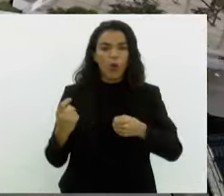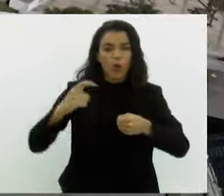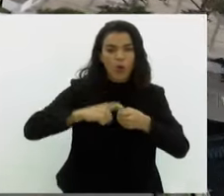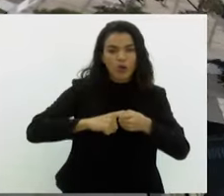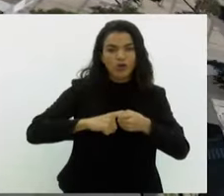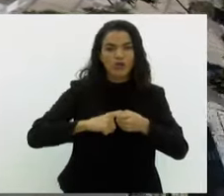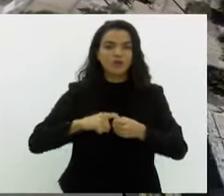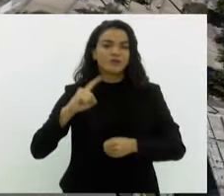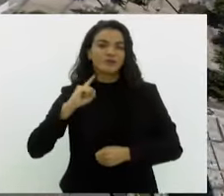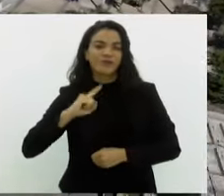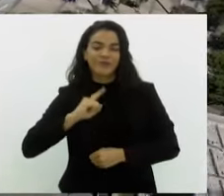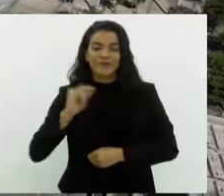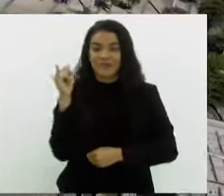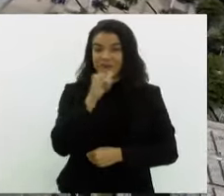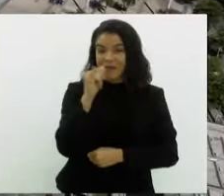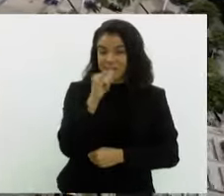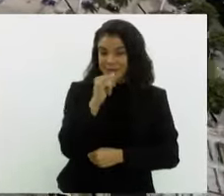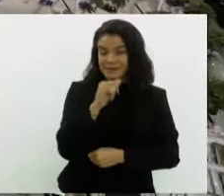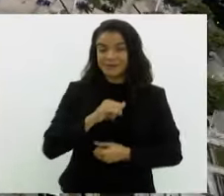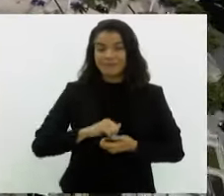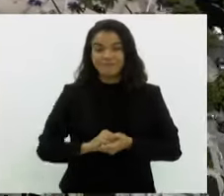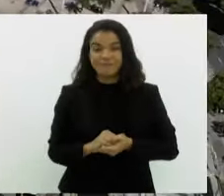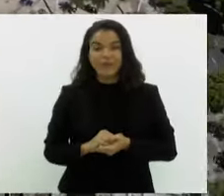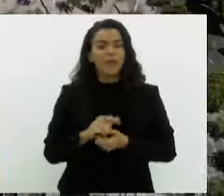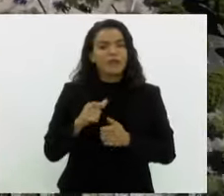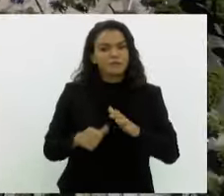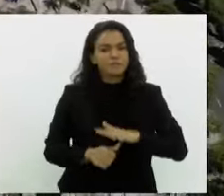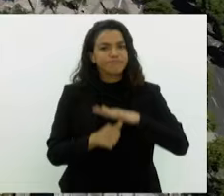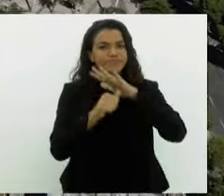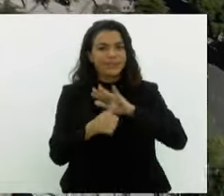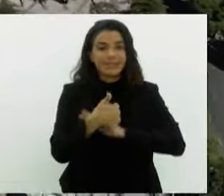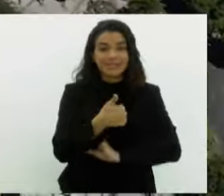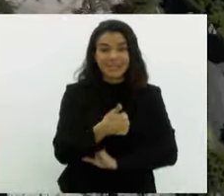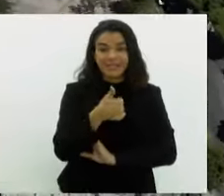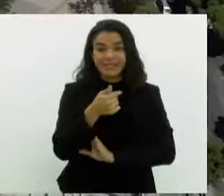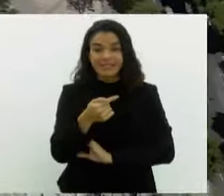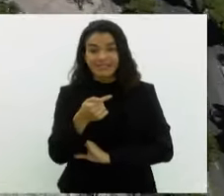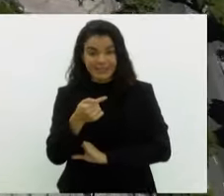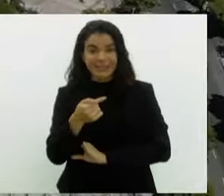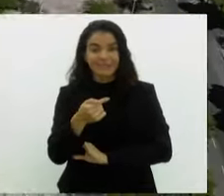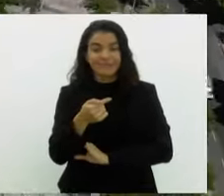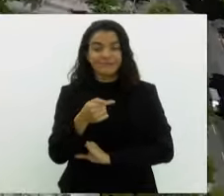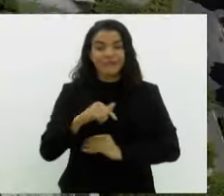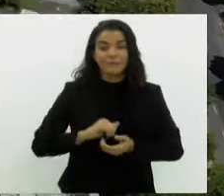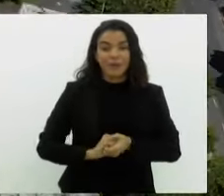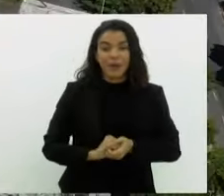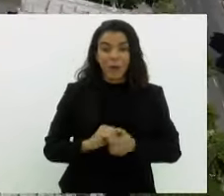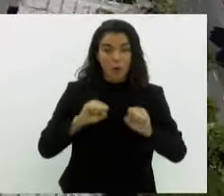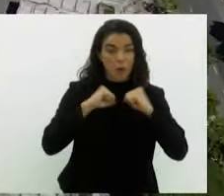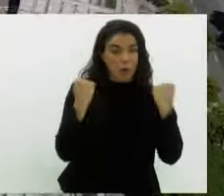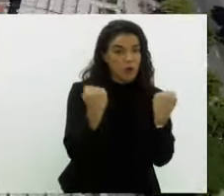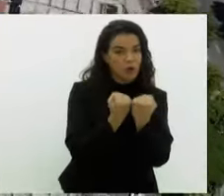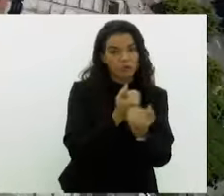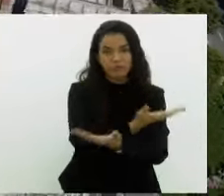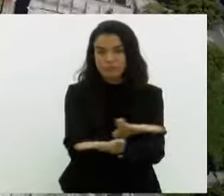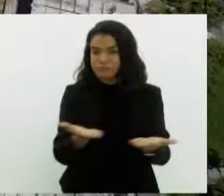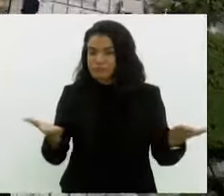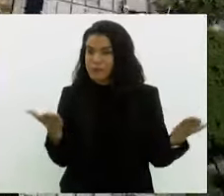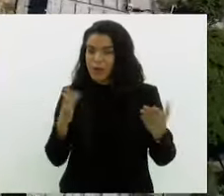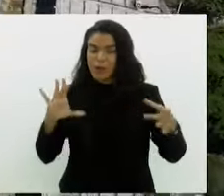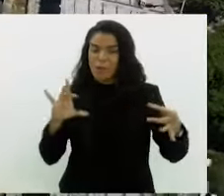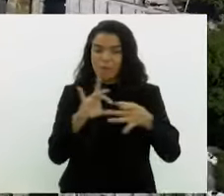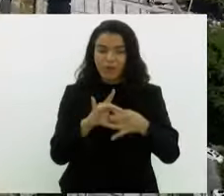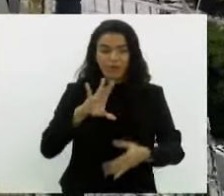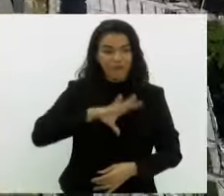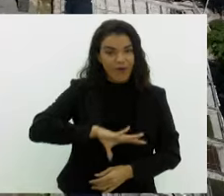Fla-Flu, composto pelo Flamengo e Fluminense, lidera com 117 pontos. Enquanto o consórcio Maracanã para Todos, formado pelo